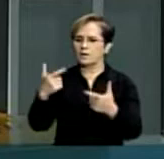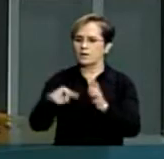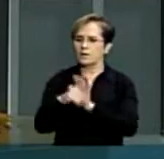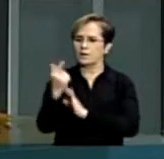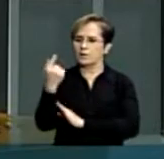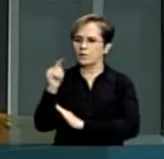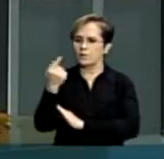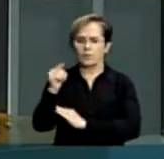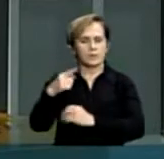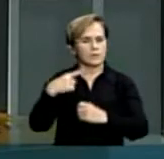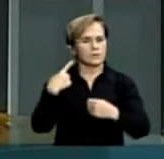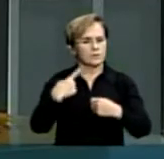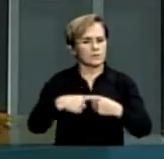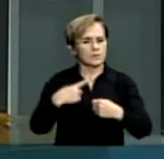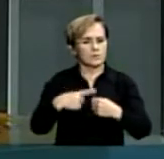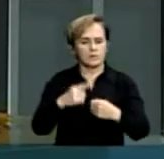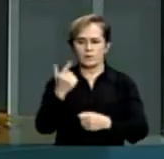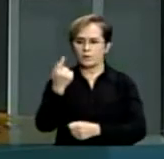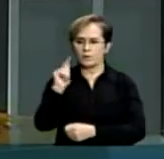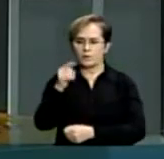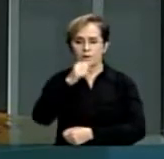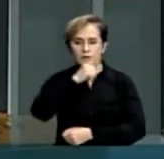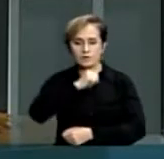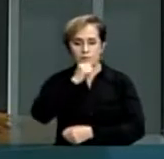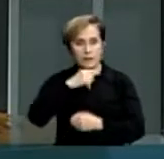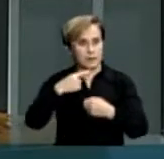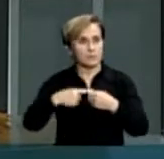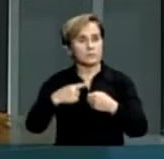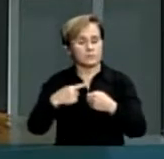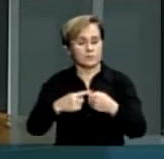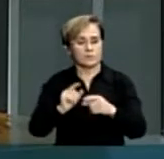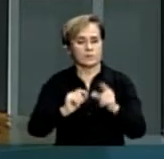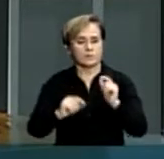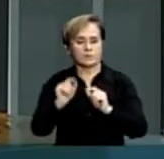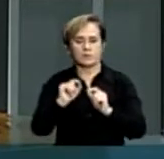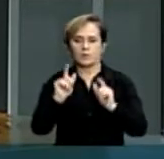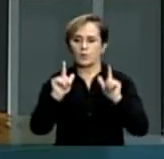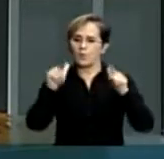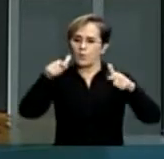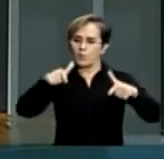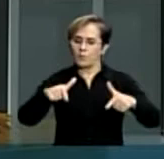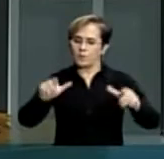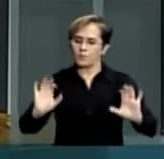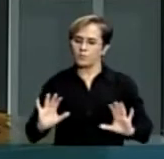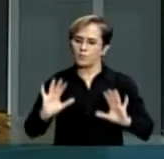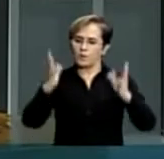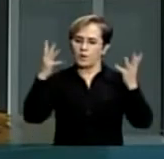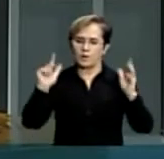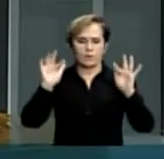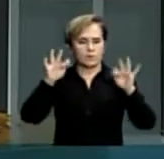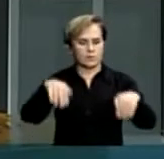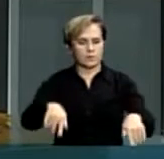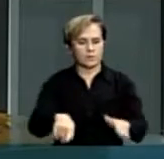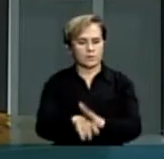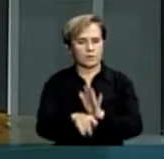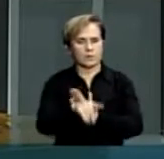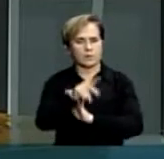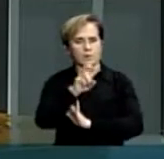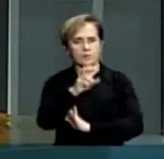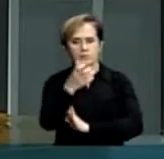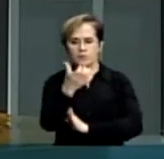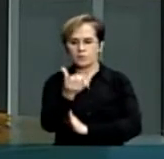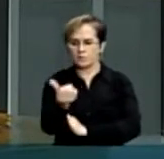precisamente em Goiás Velho, uma formatura de 56